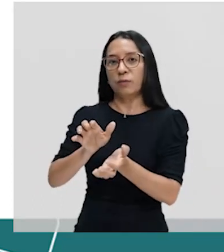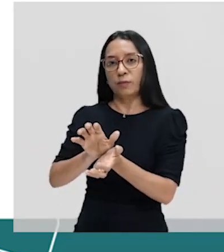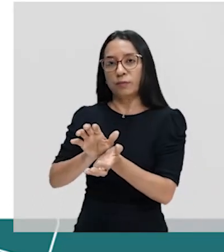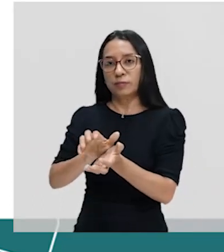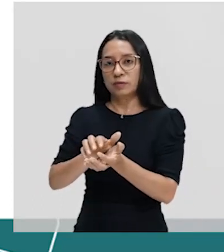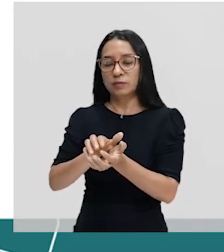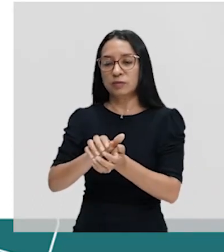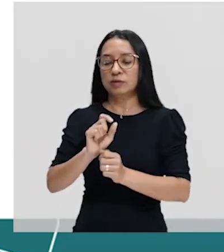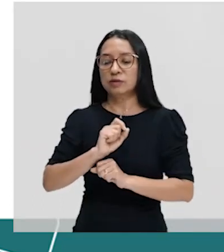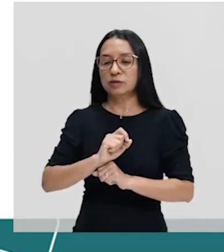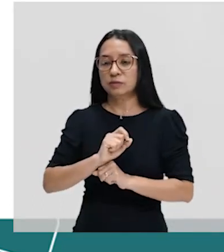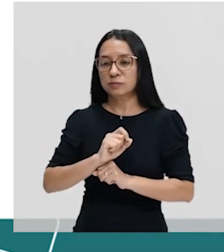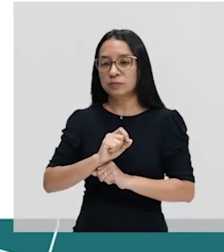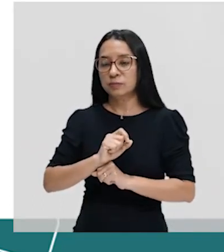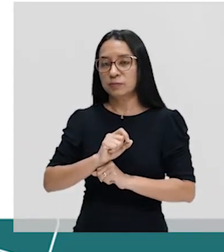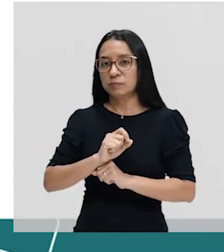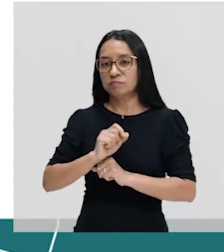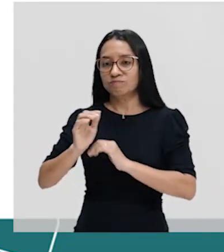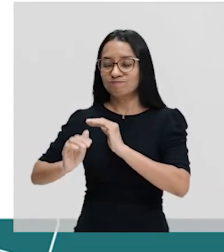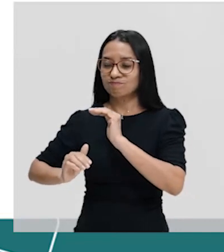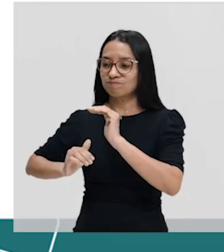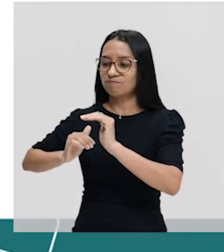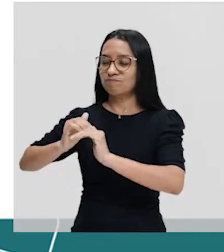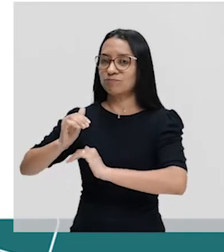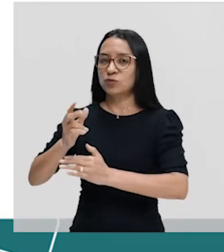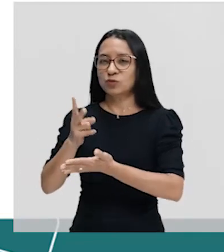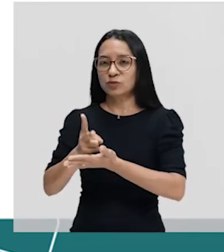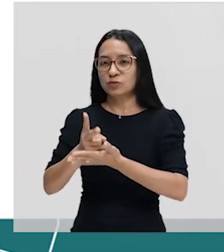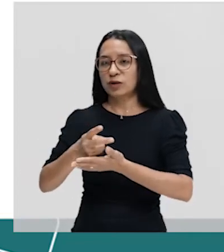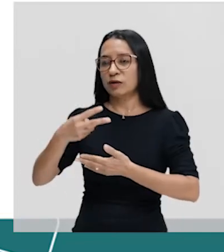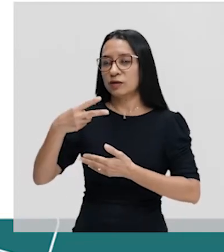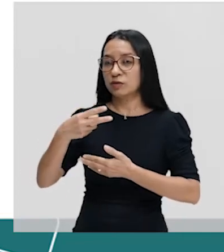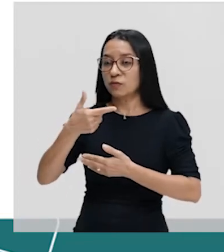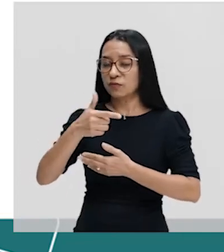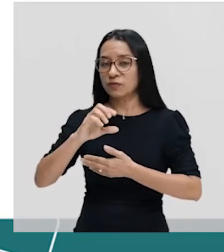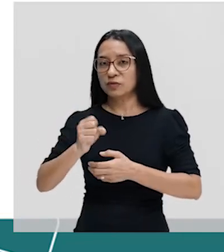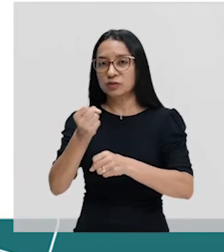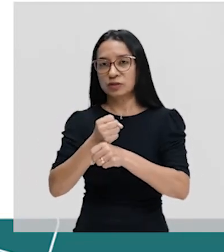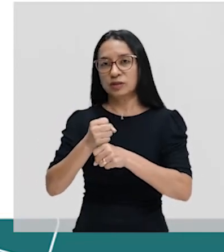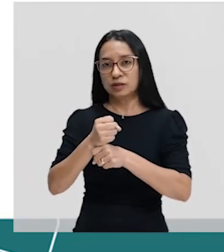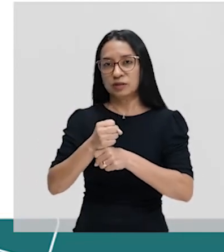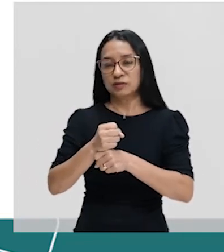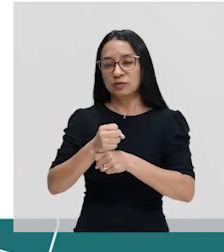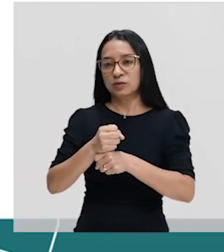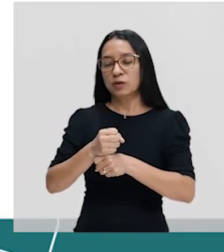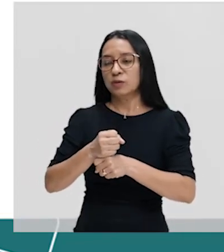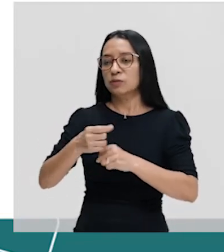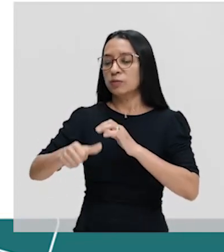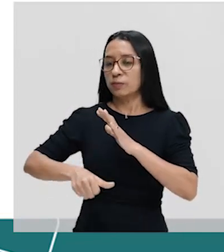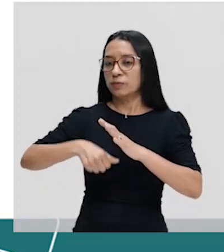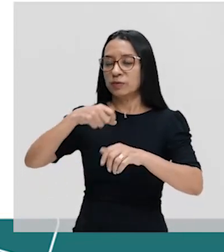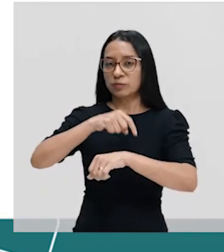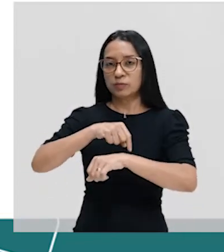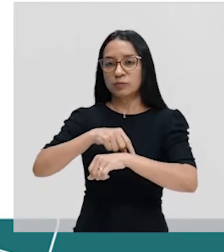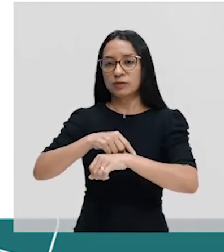Pernambuco. No primeiro momento, tiveram dificuldades em contar a resistência